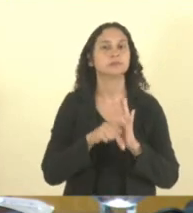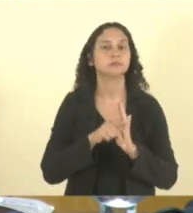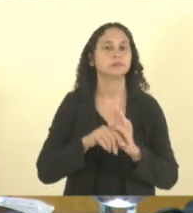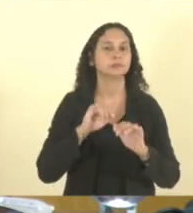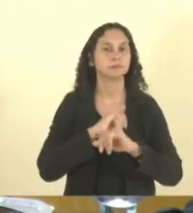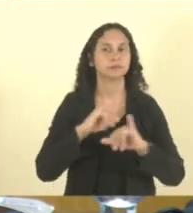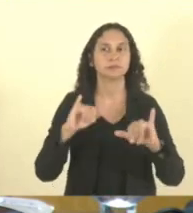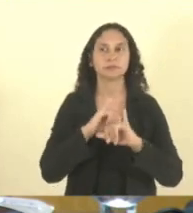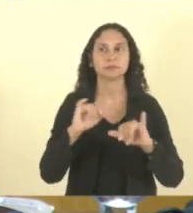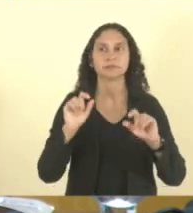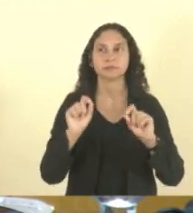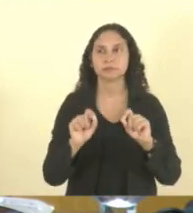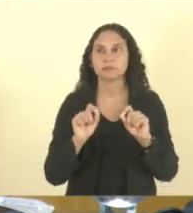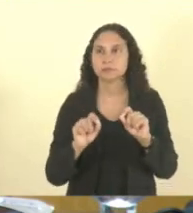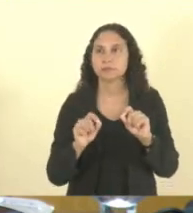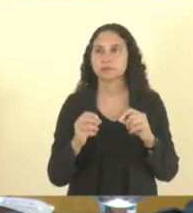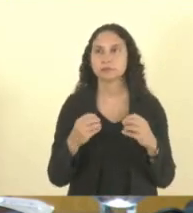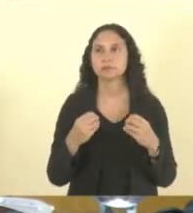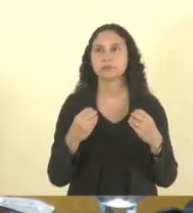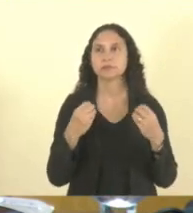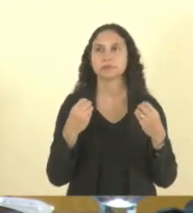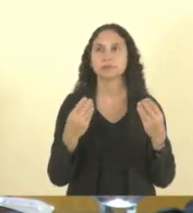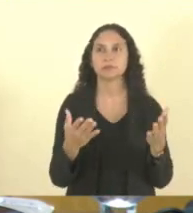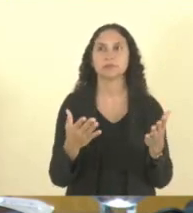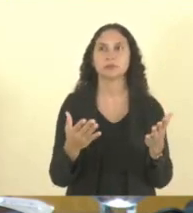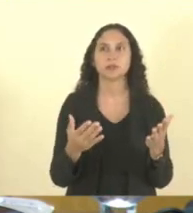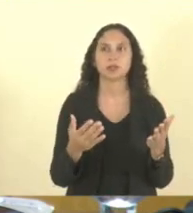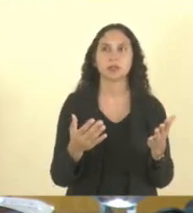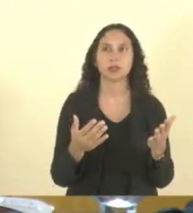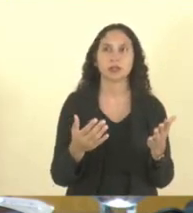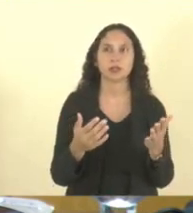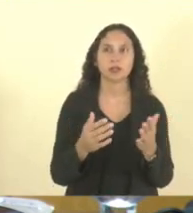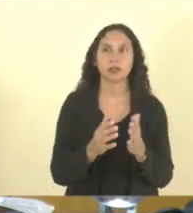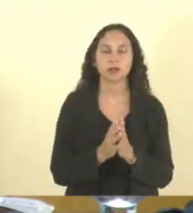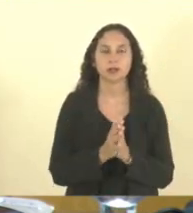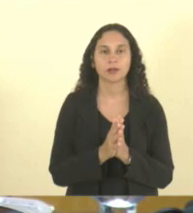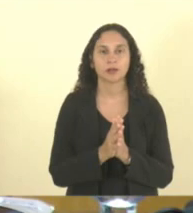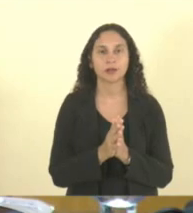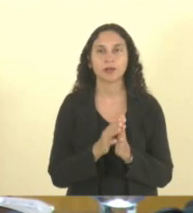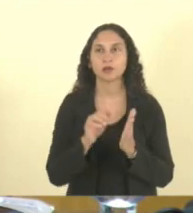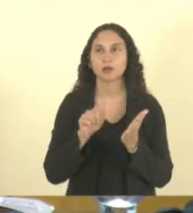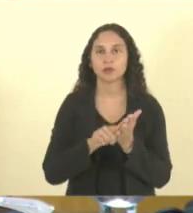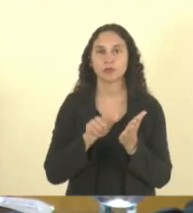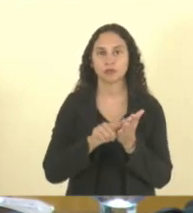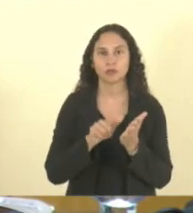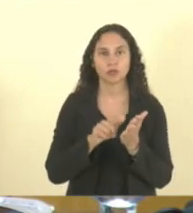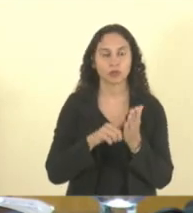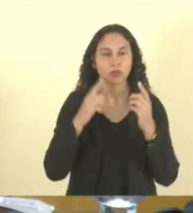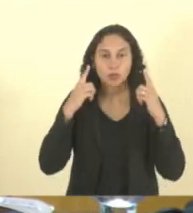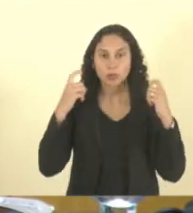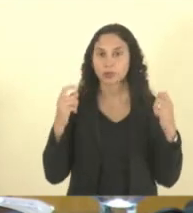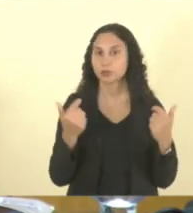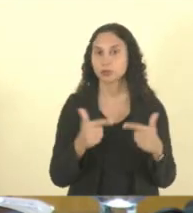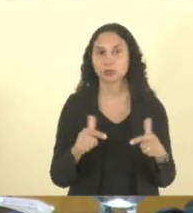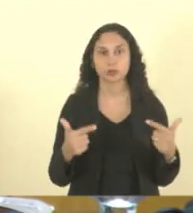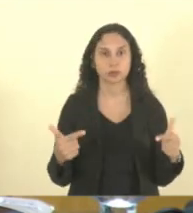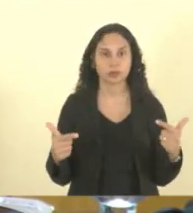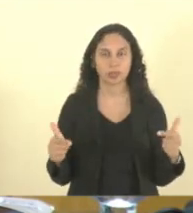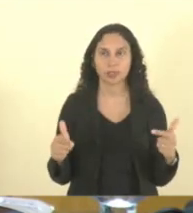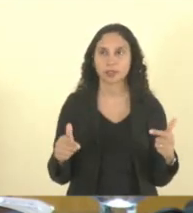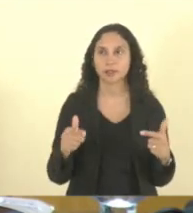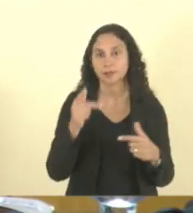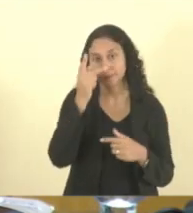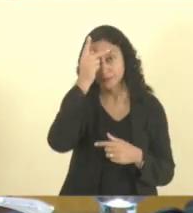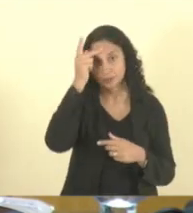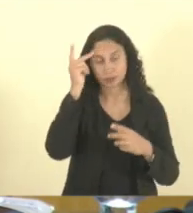o fornecimento de fone anti-ruído a pessoas com transtorno de neurodivergentes. O outro